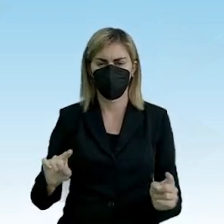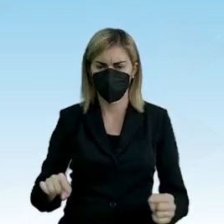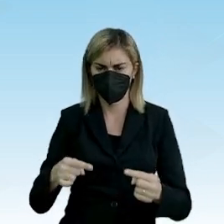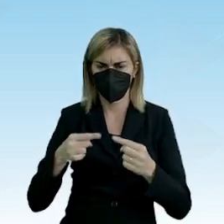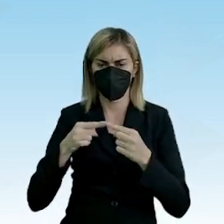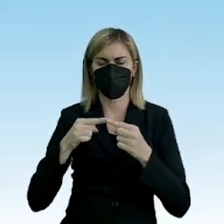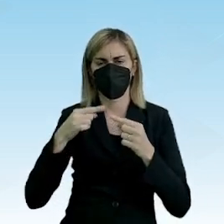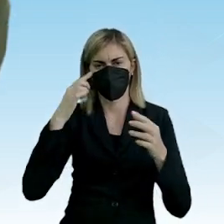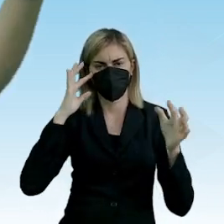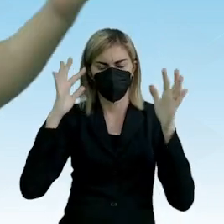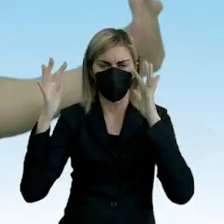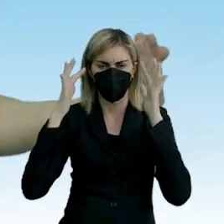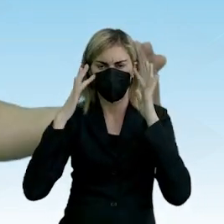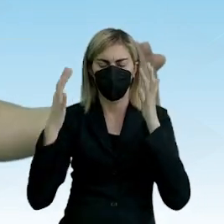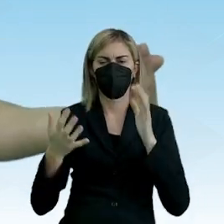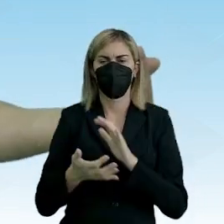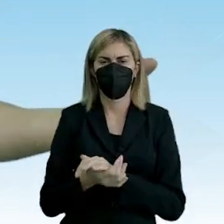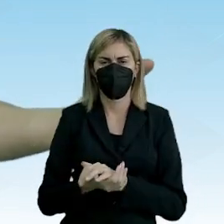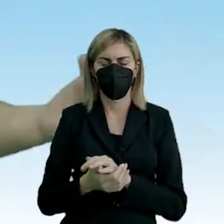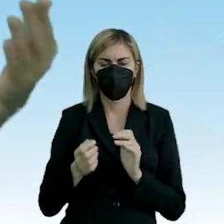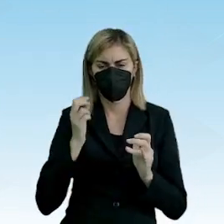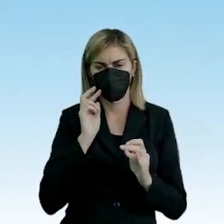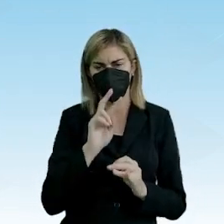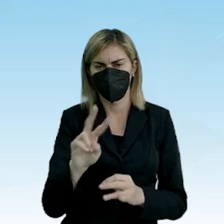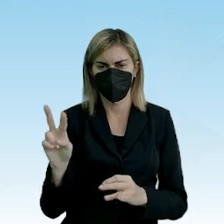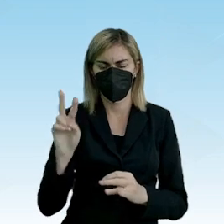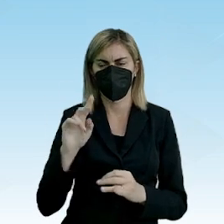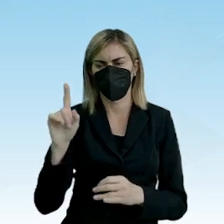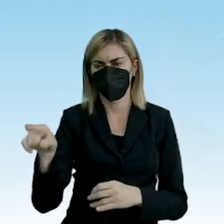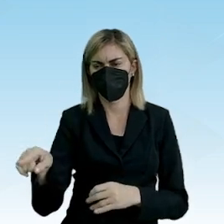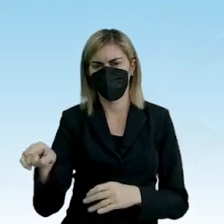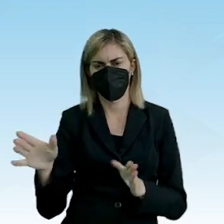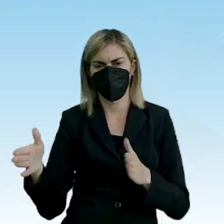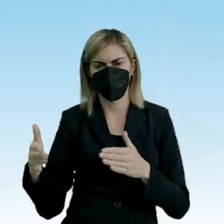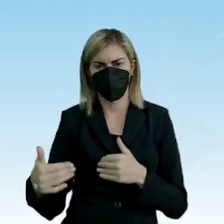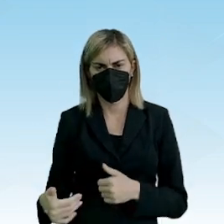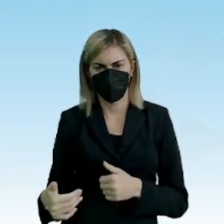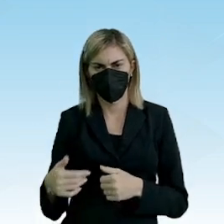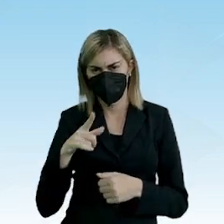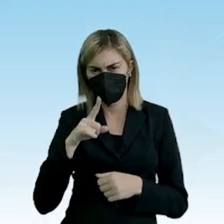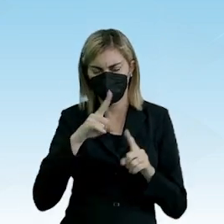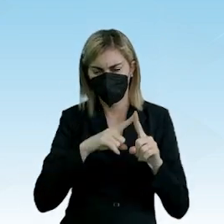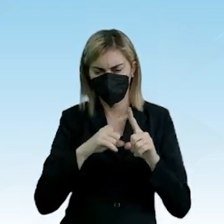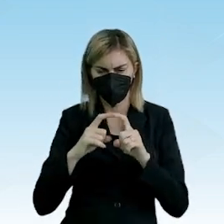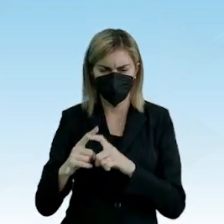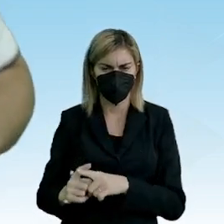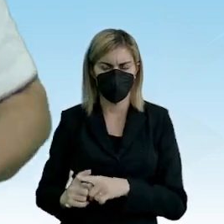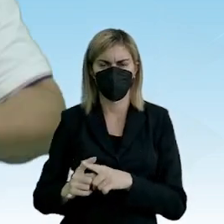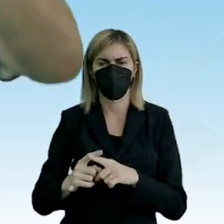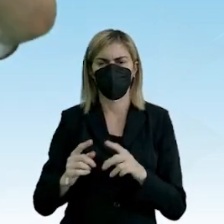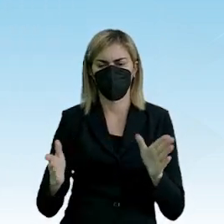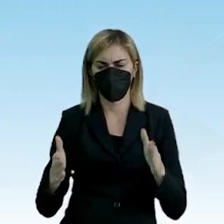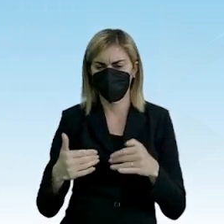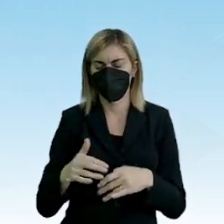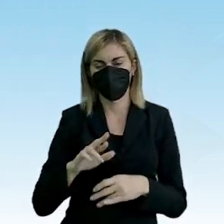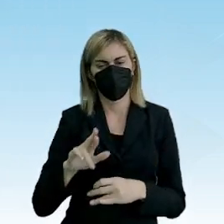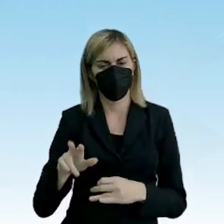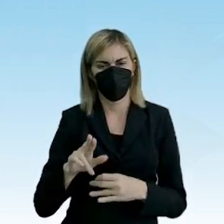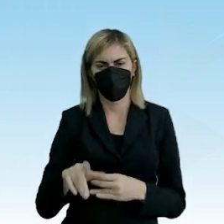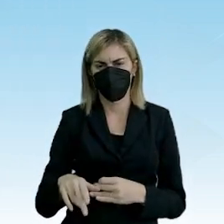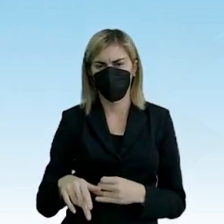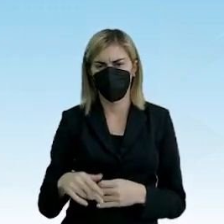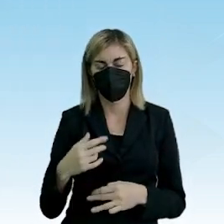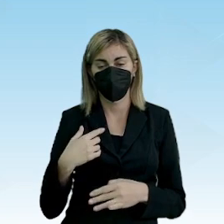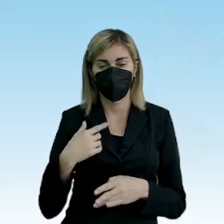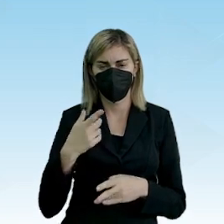ideológico. Há como aquilo que nós vimos, um diz, ah, isso é uma caixa. Lembra da charge? Aqui é uma caixa. Não, é uma bola.